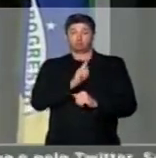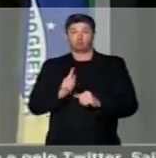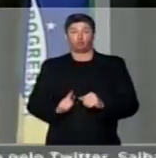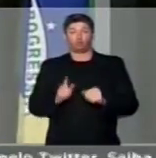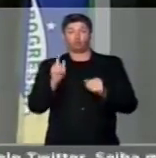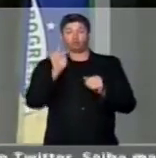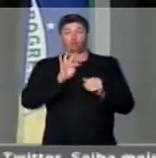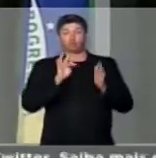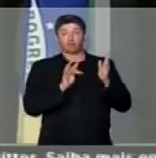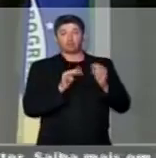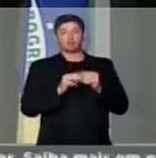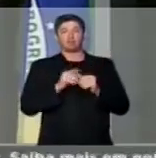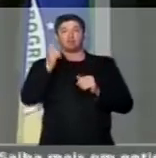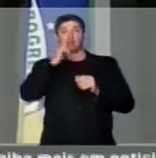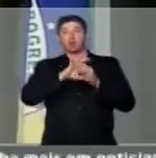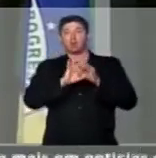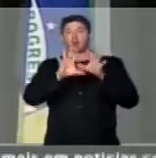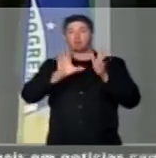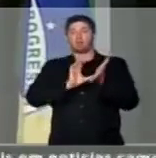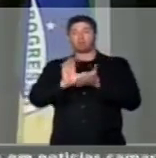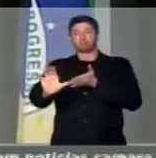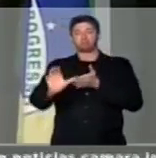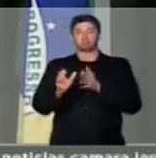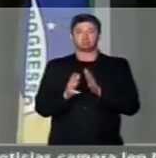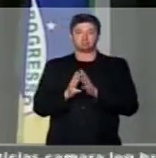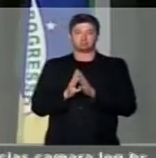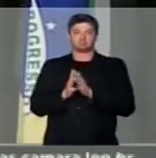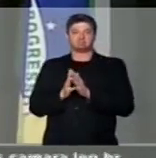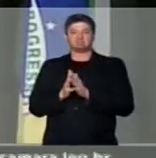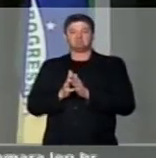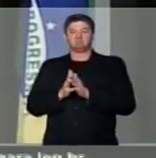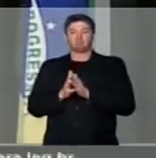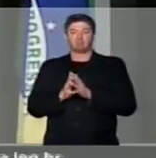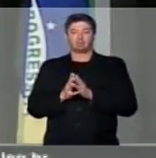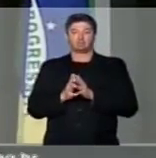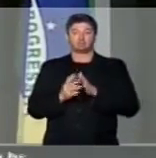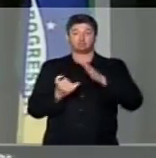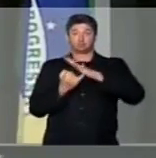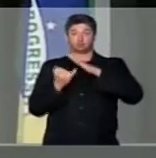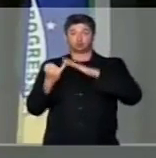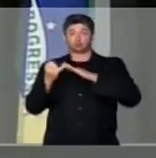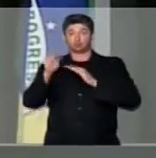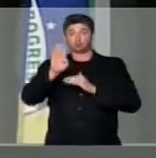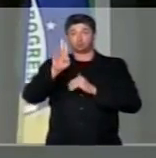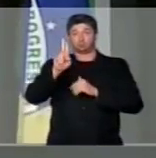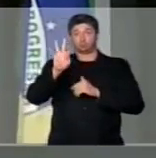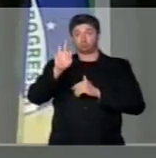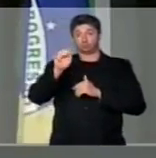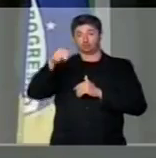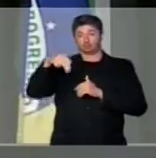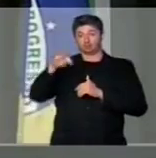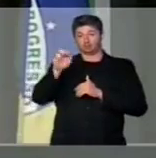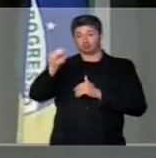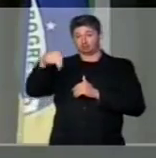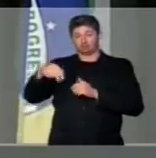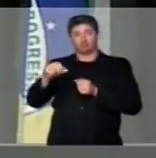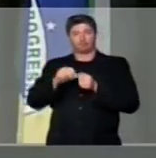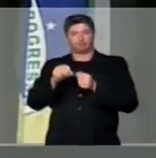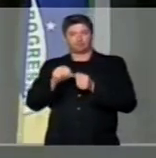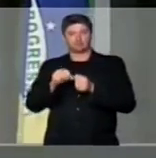governo na liberação dos recursos. O Instituto Butantan, que faz,